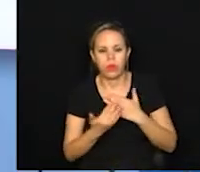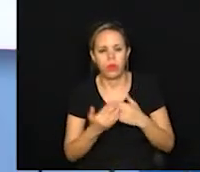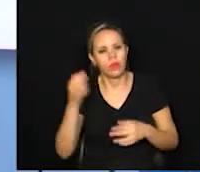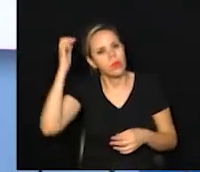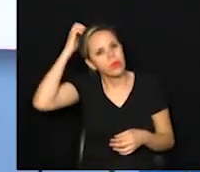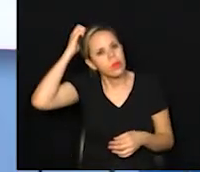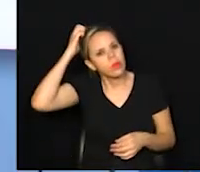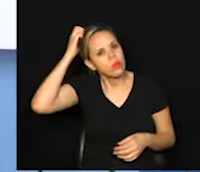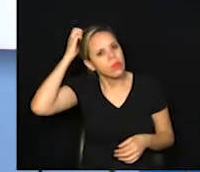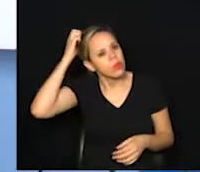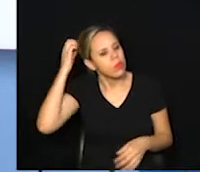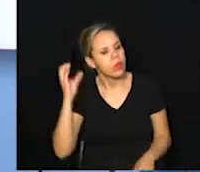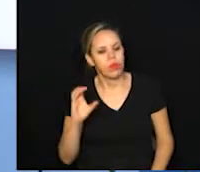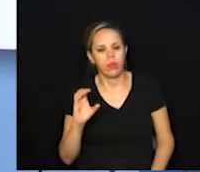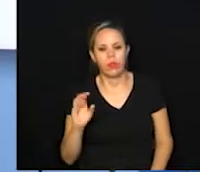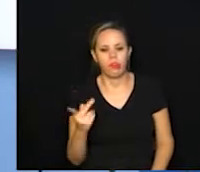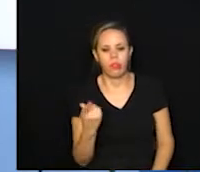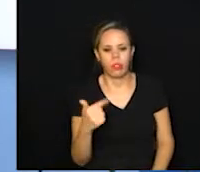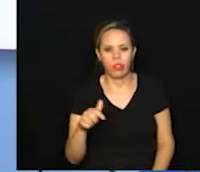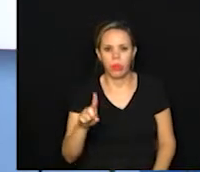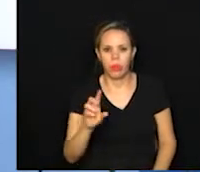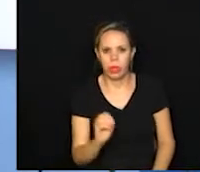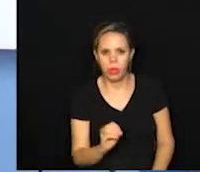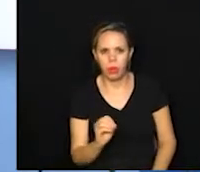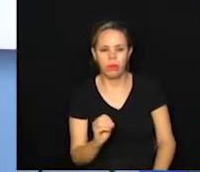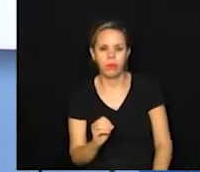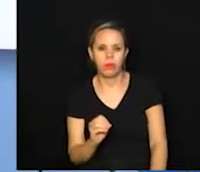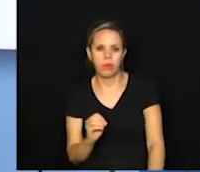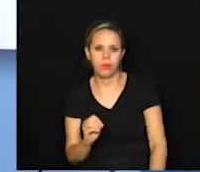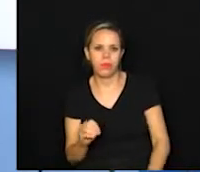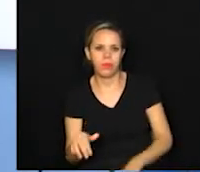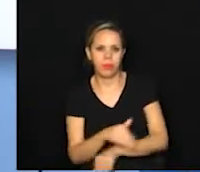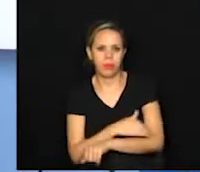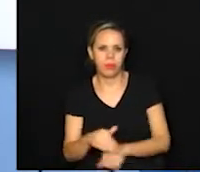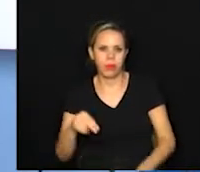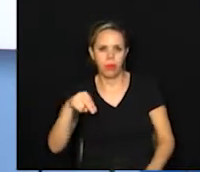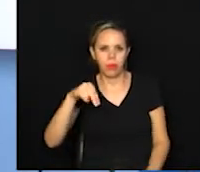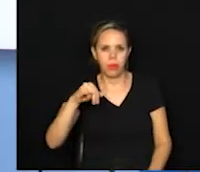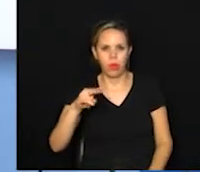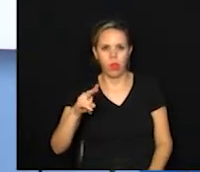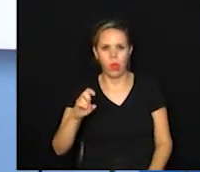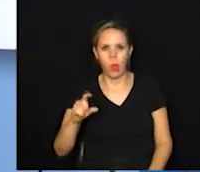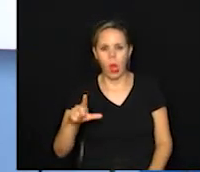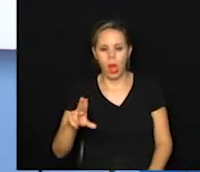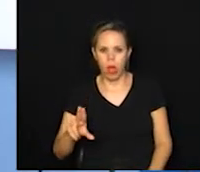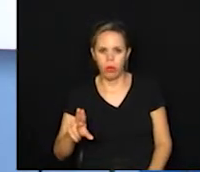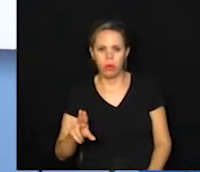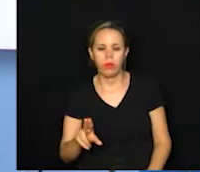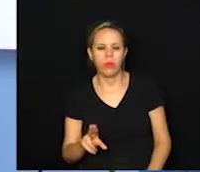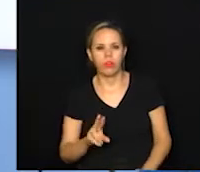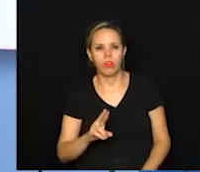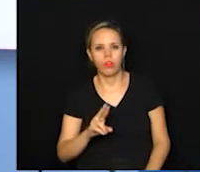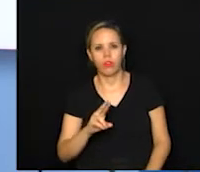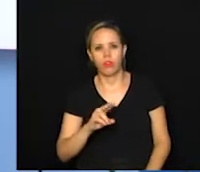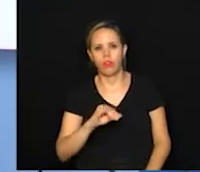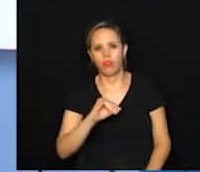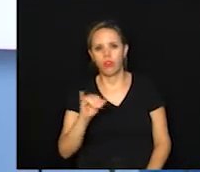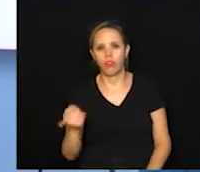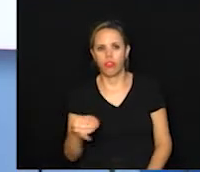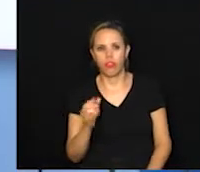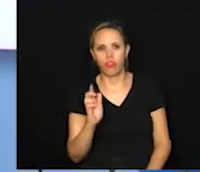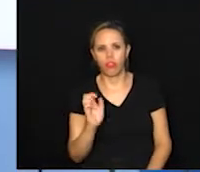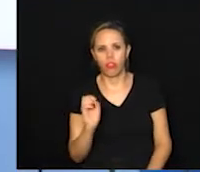região do Jardim Chapadão, do Arruamento Nicolau Ceroni, PMC Jockey Club, SPCEX e